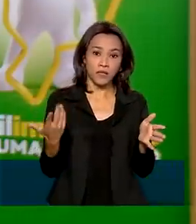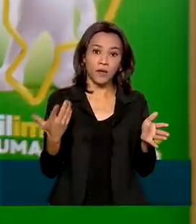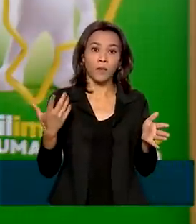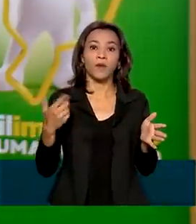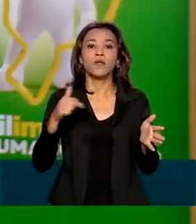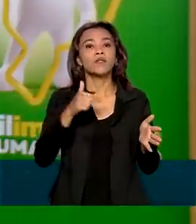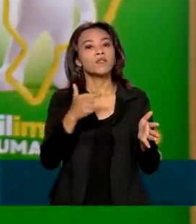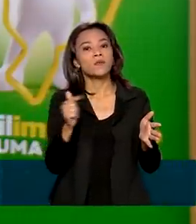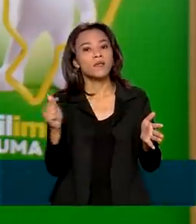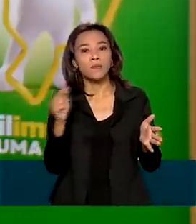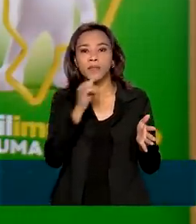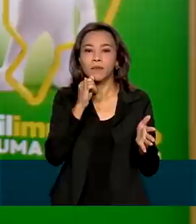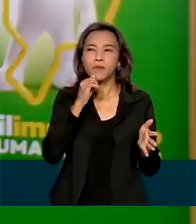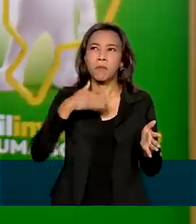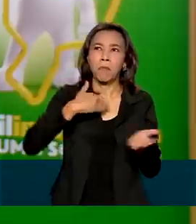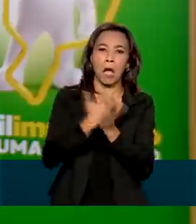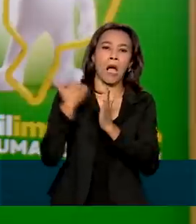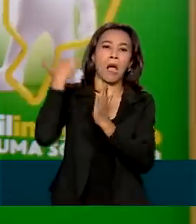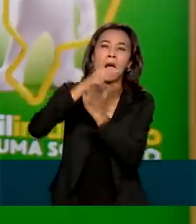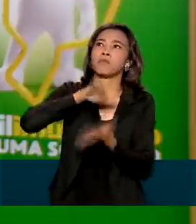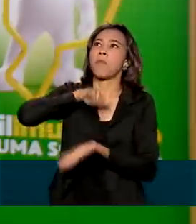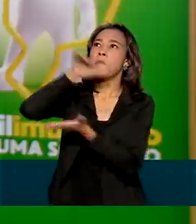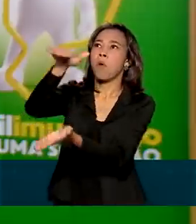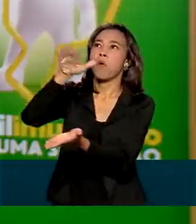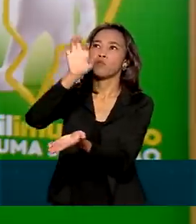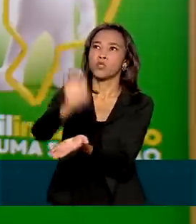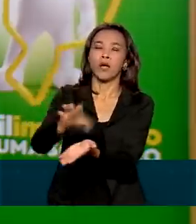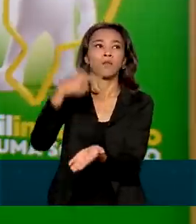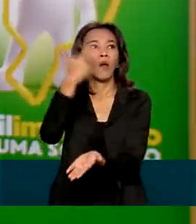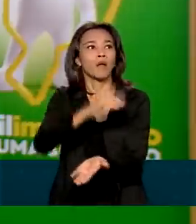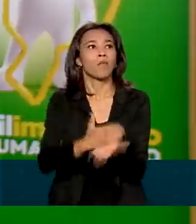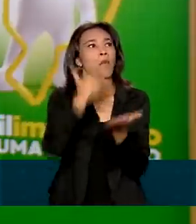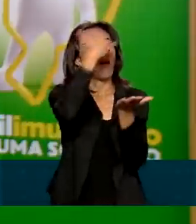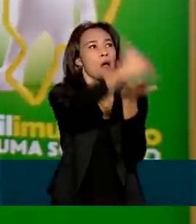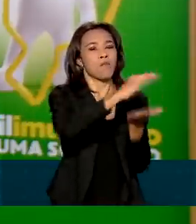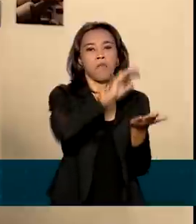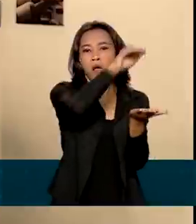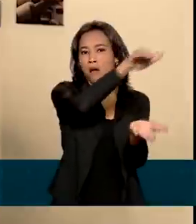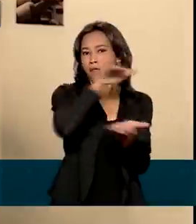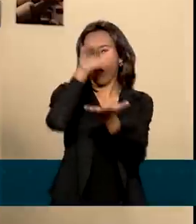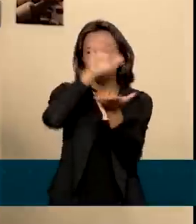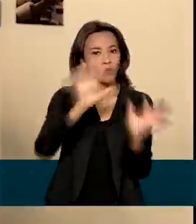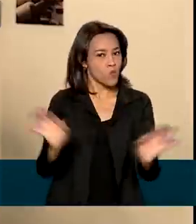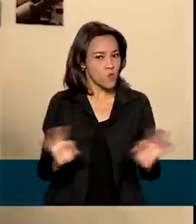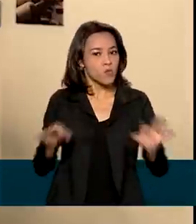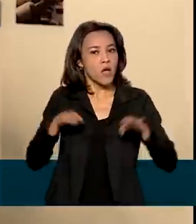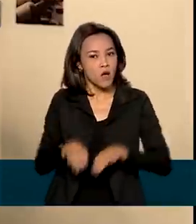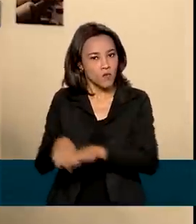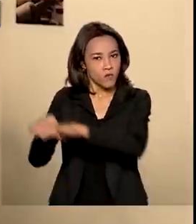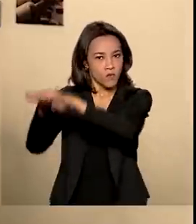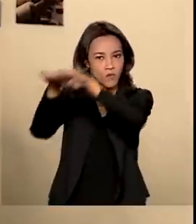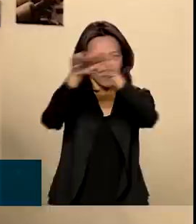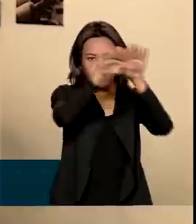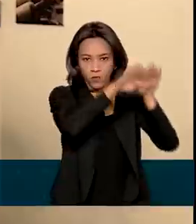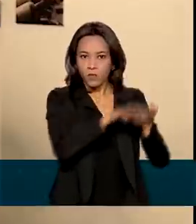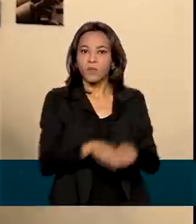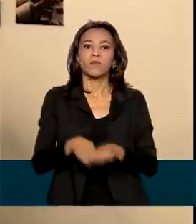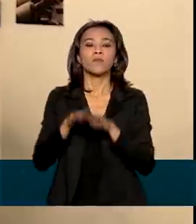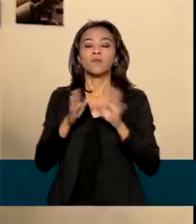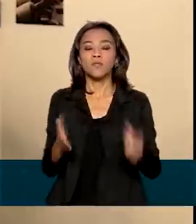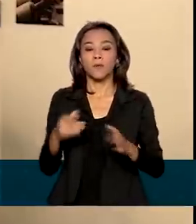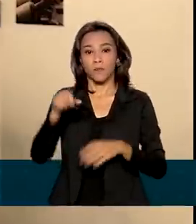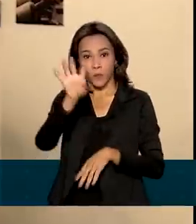se mandar mais esta ou aquela vacina mais para determinada região. No calendário do Ministério da Saúde está